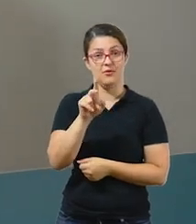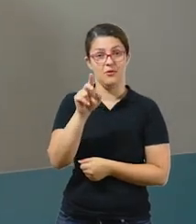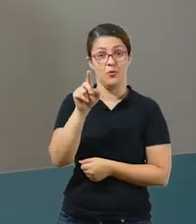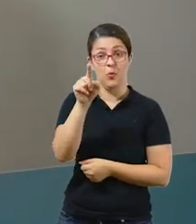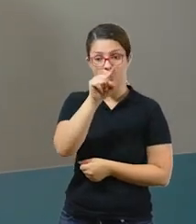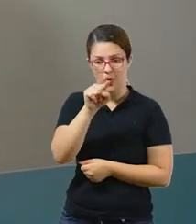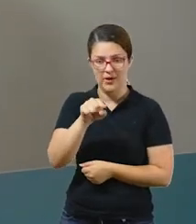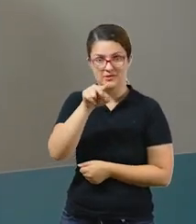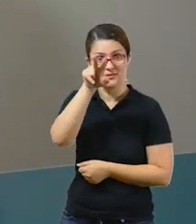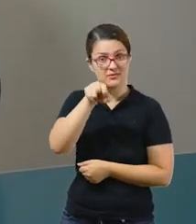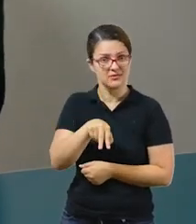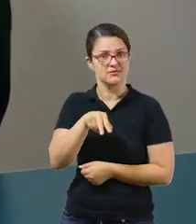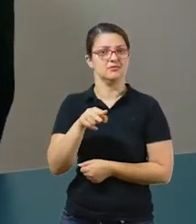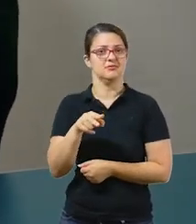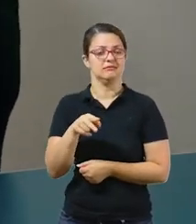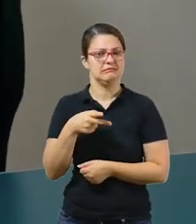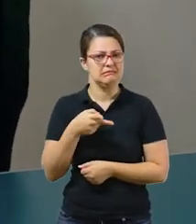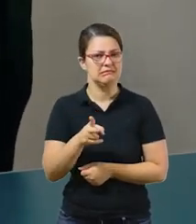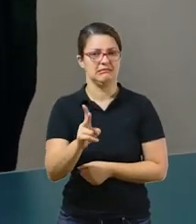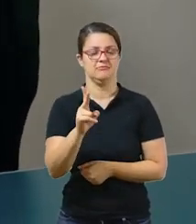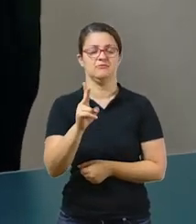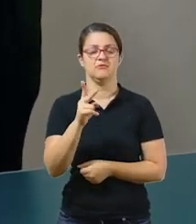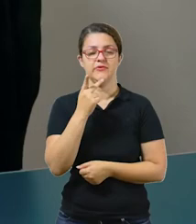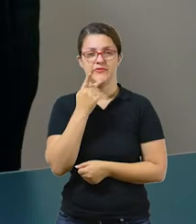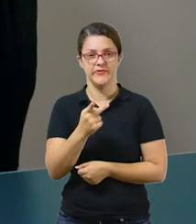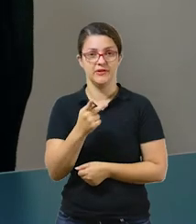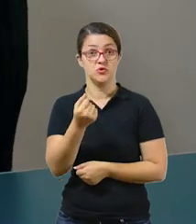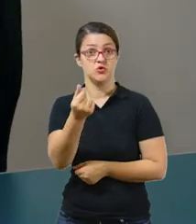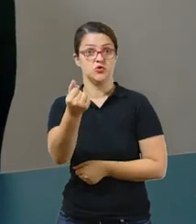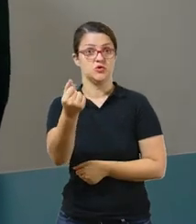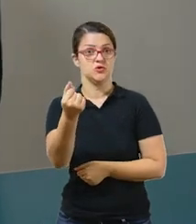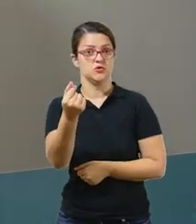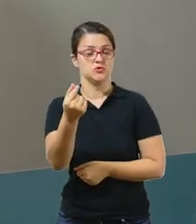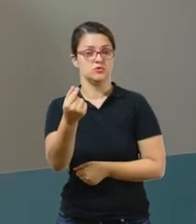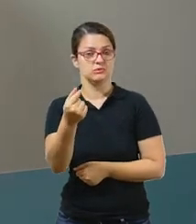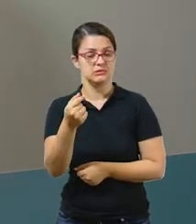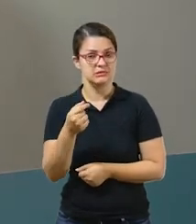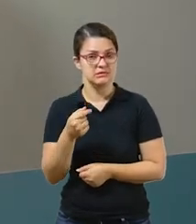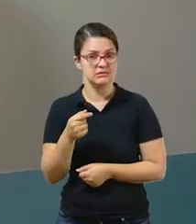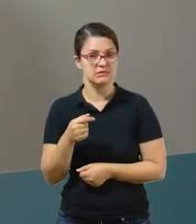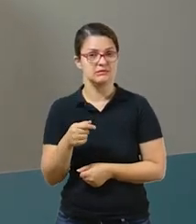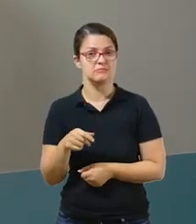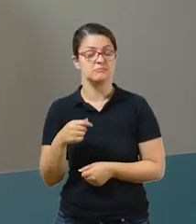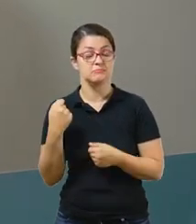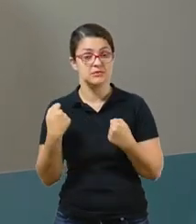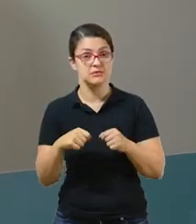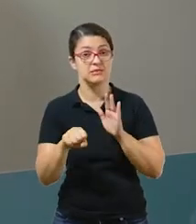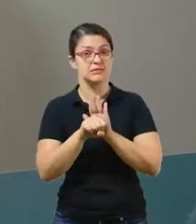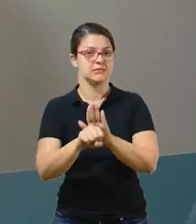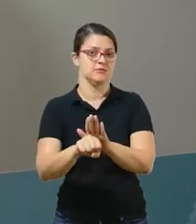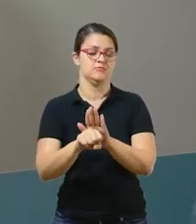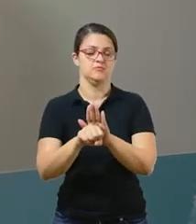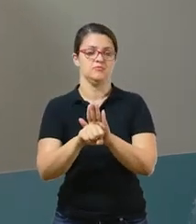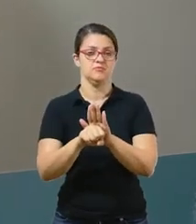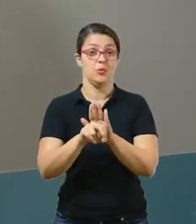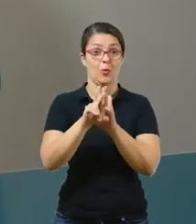que é o S, com os dois cortezinhos. Sempre que nós vamos falar de dinheiro, nós temos que colocar este símbolo.